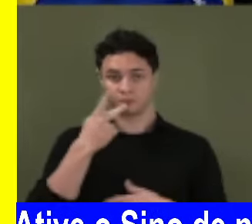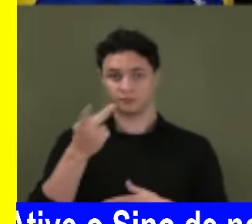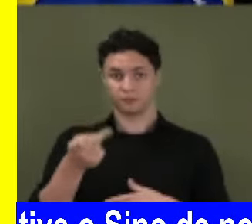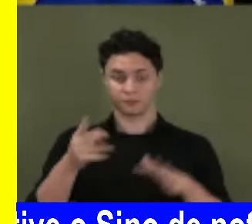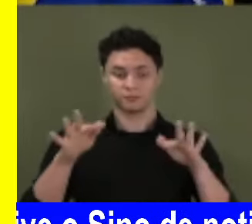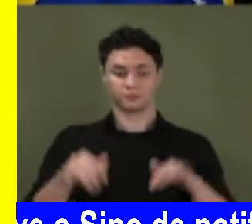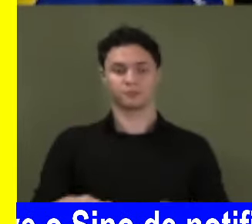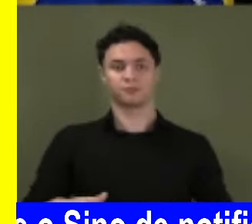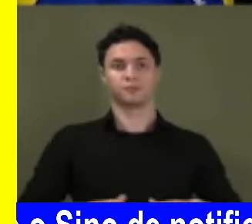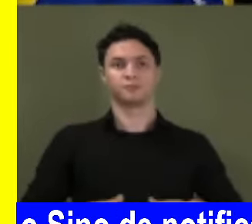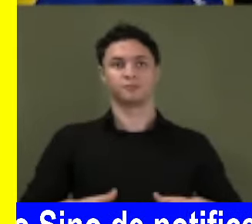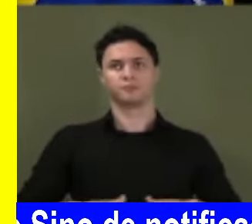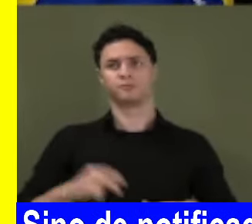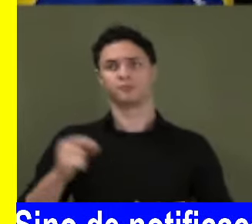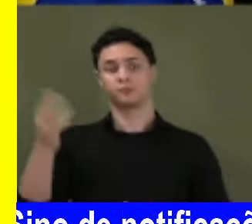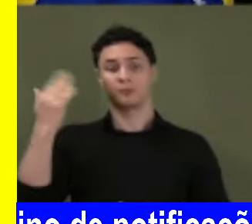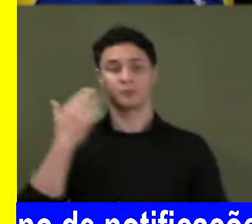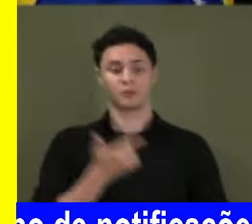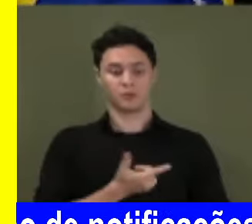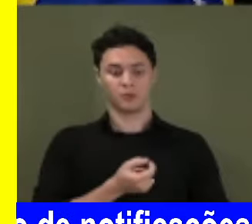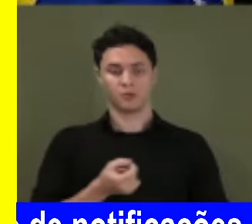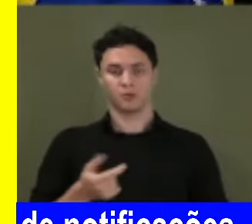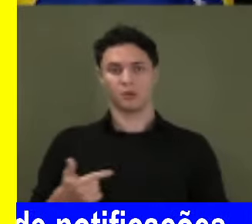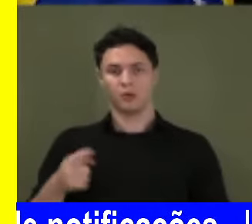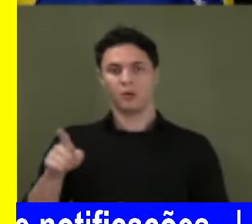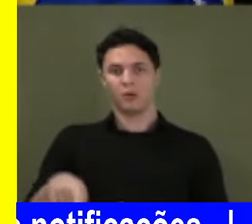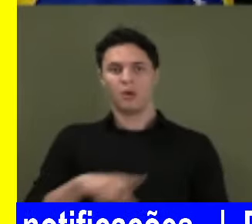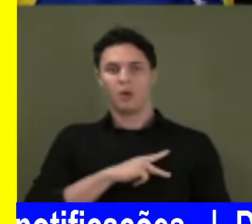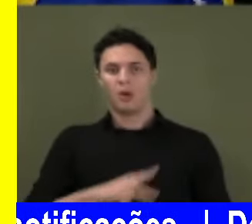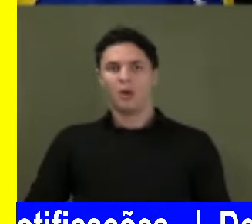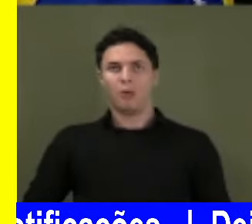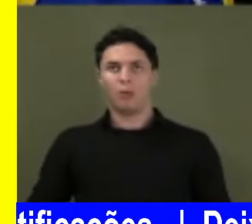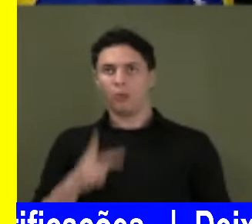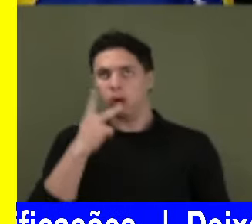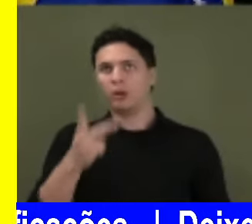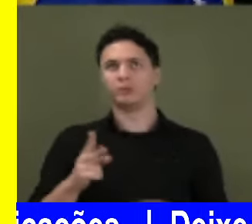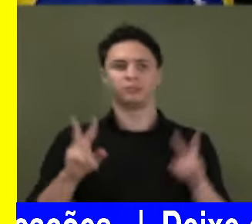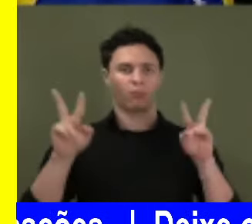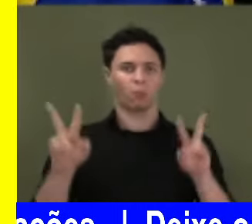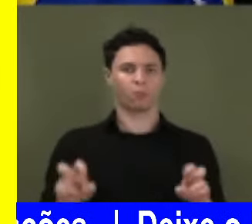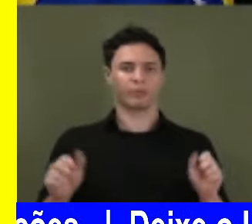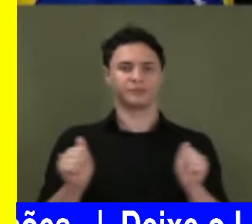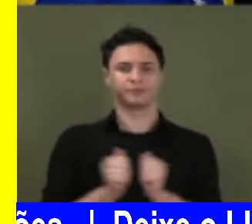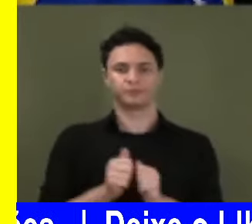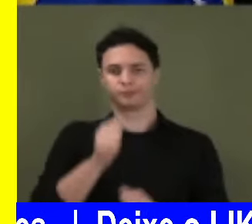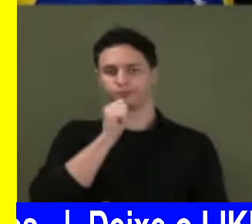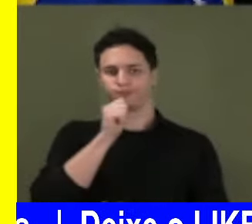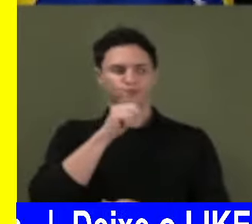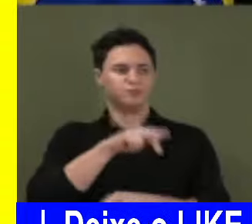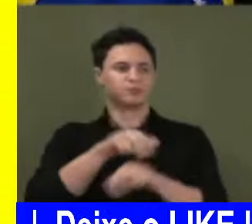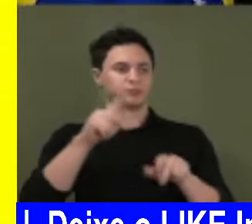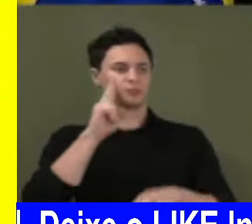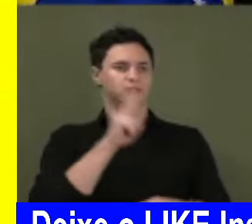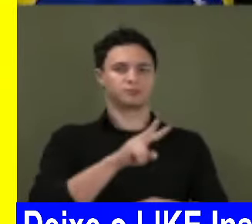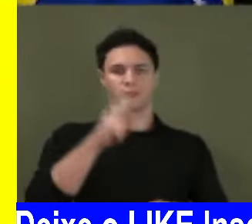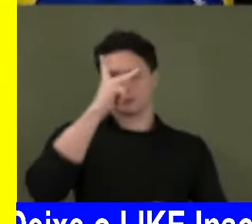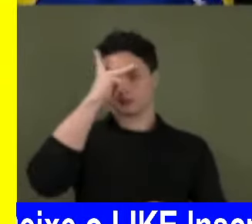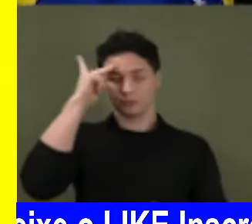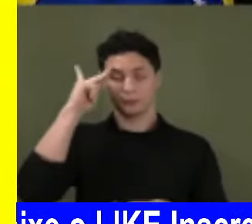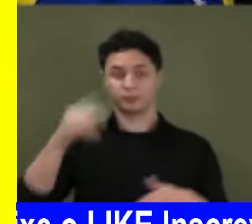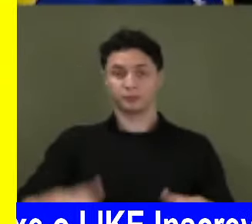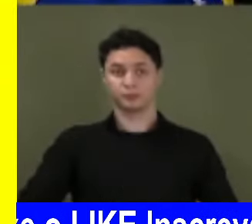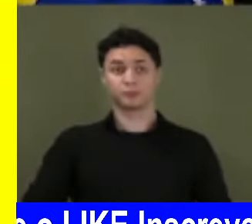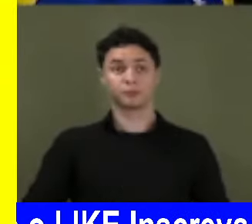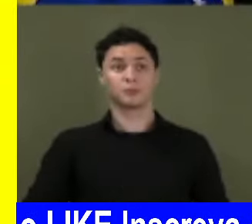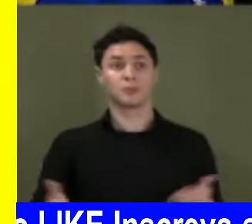já entendo por gente, desde 2002 que virou presidente da República aqui, que vem falando isso e continua ainda um monte de gente passando fome. Agora, senhor presidente